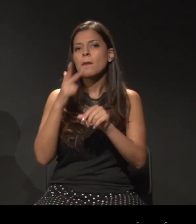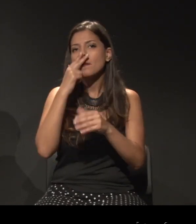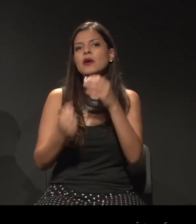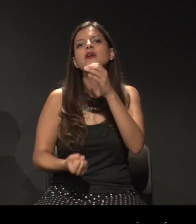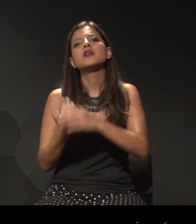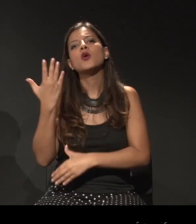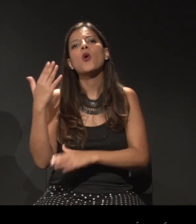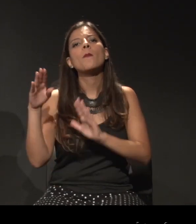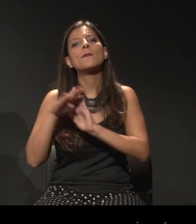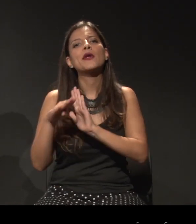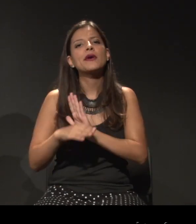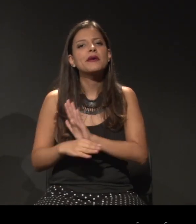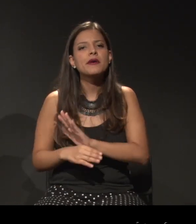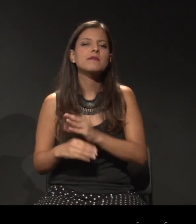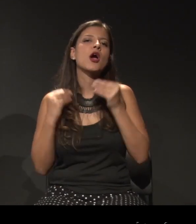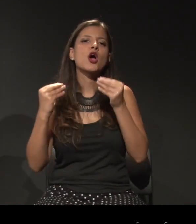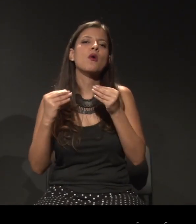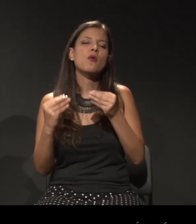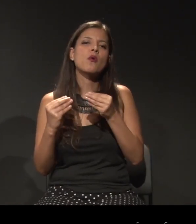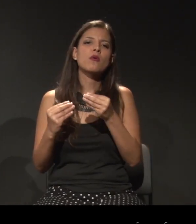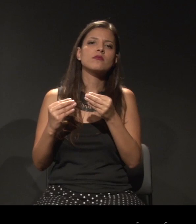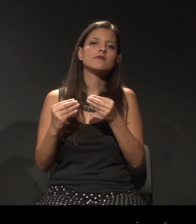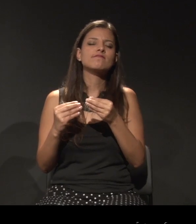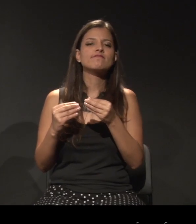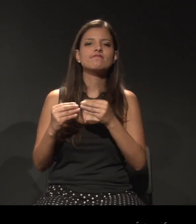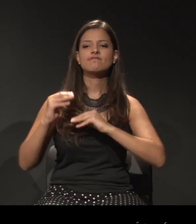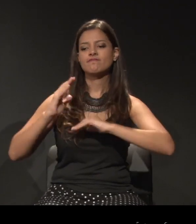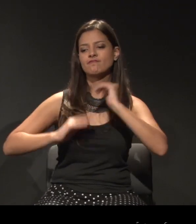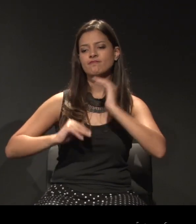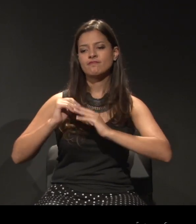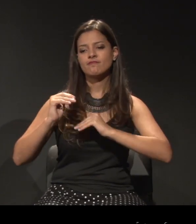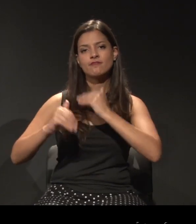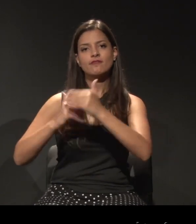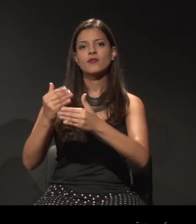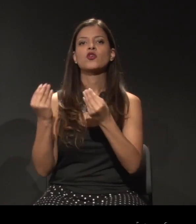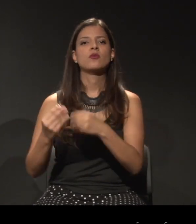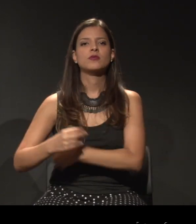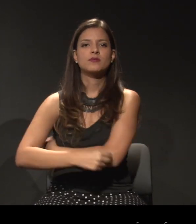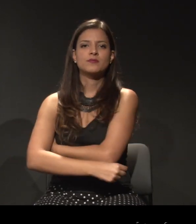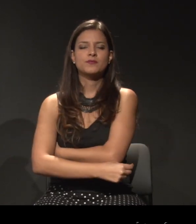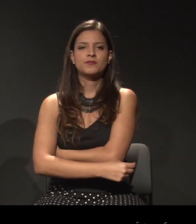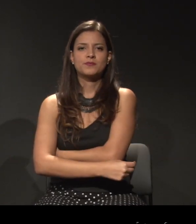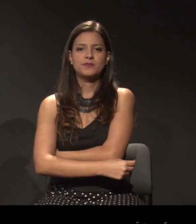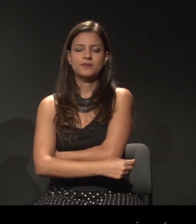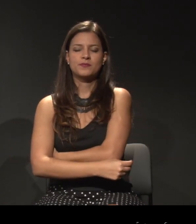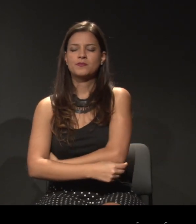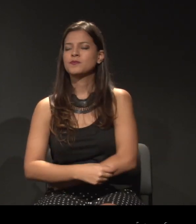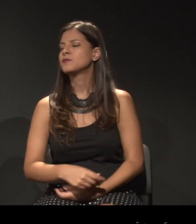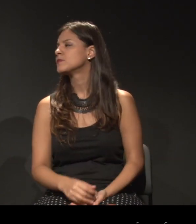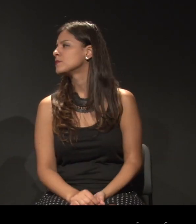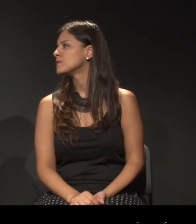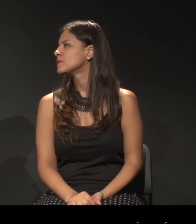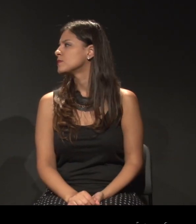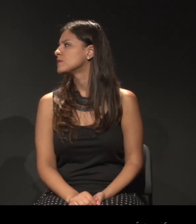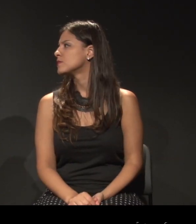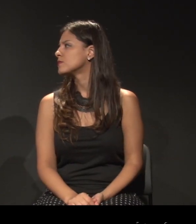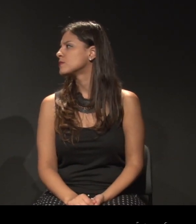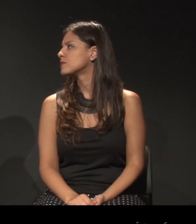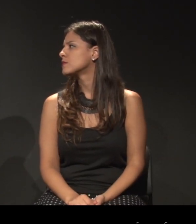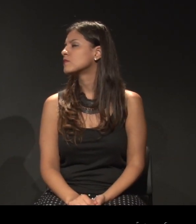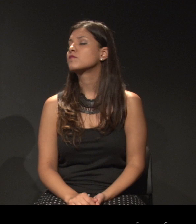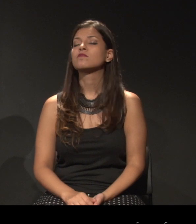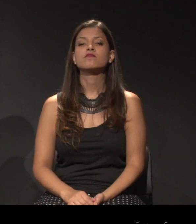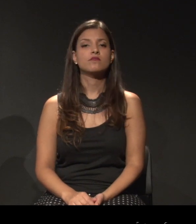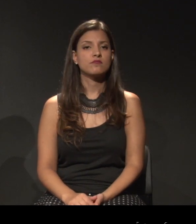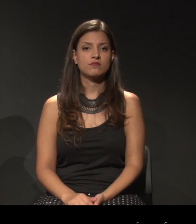criaram... Como foi desenvolver na prática para o público? A gente desenvolve algumas ações.